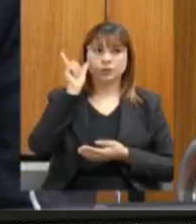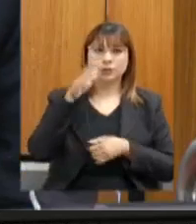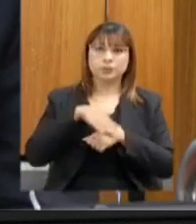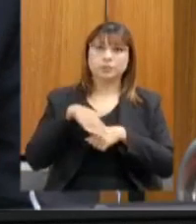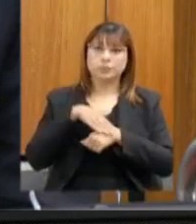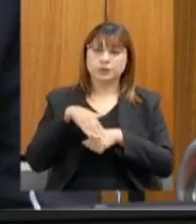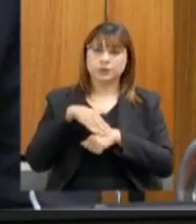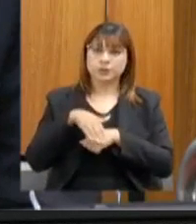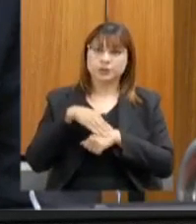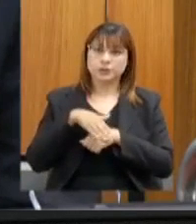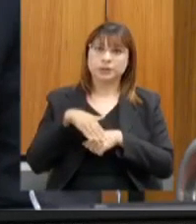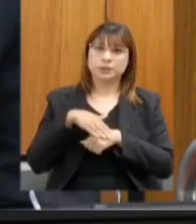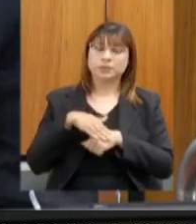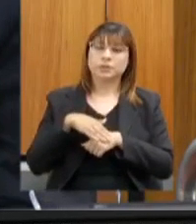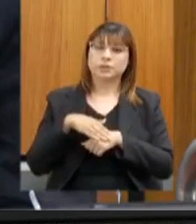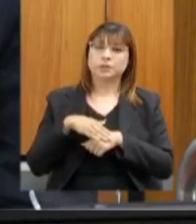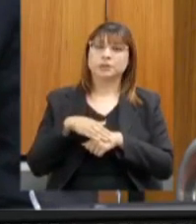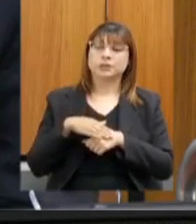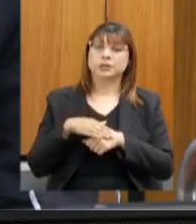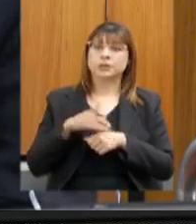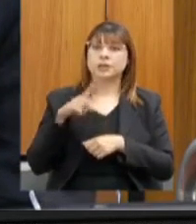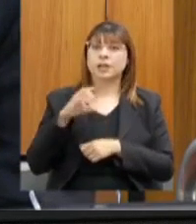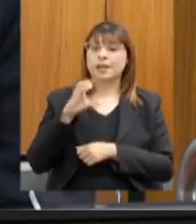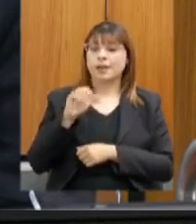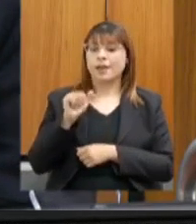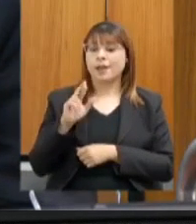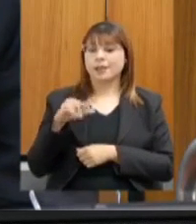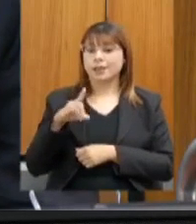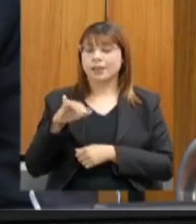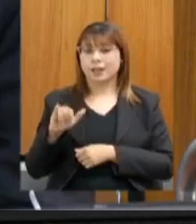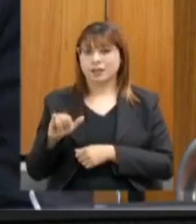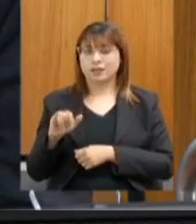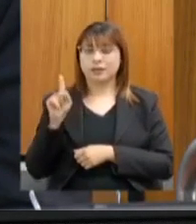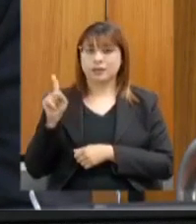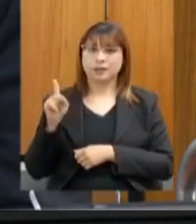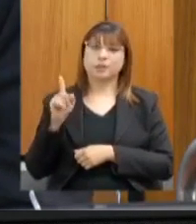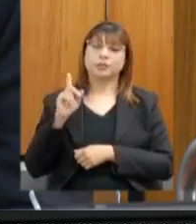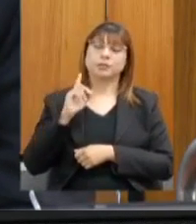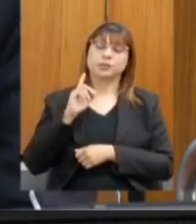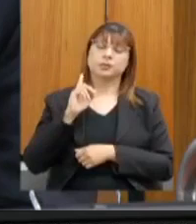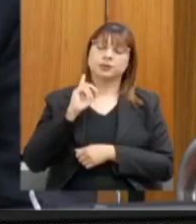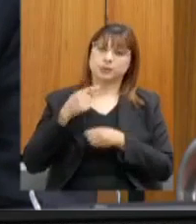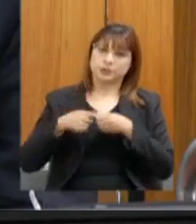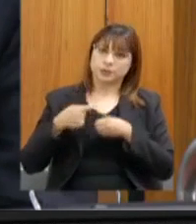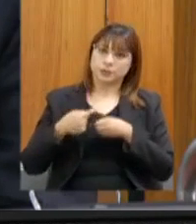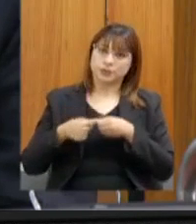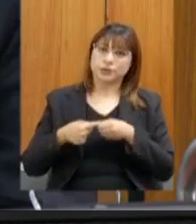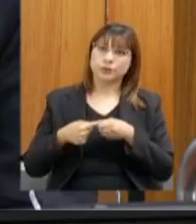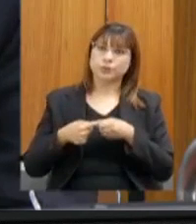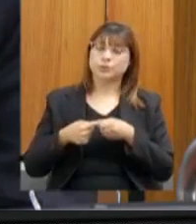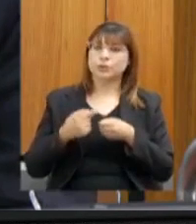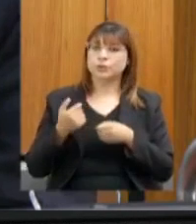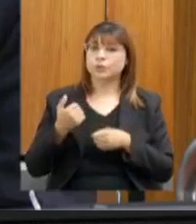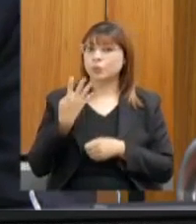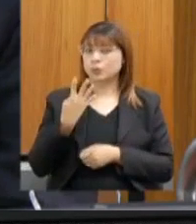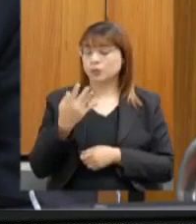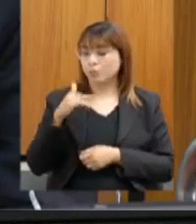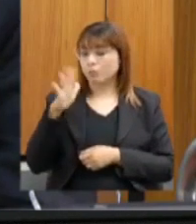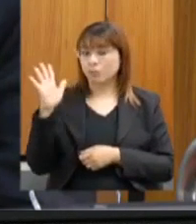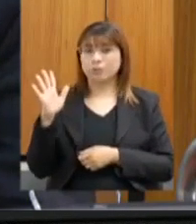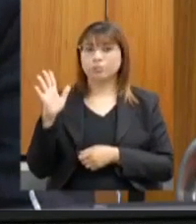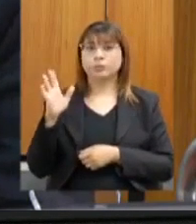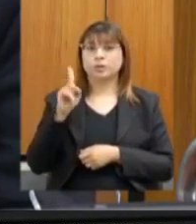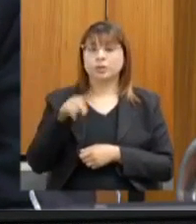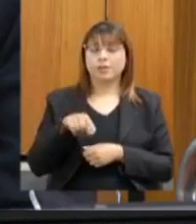produtores rurais lá de Carandaí. Carandaí é um celeiro de Minas Gerais. Carandaí está entre os quatro maiores produtores de